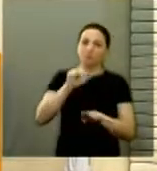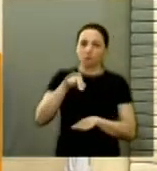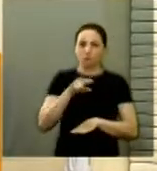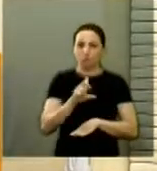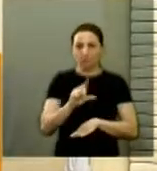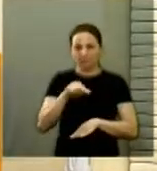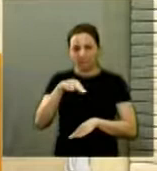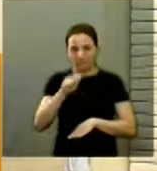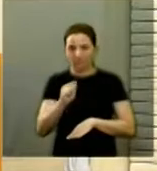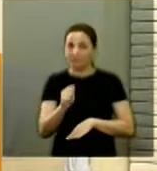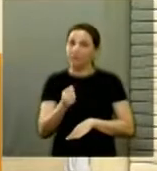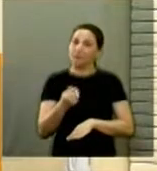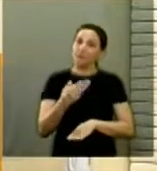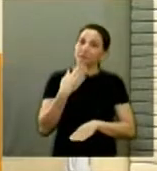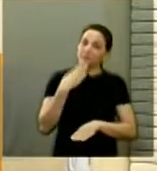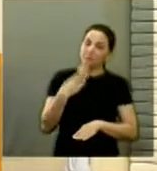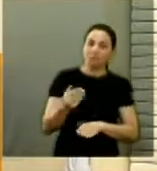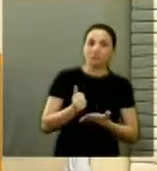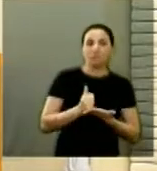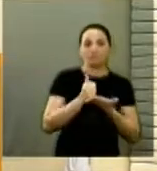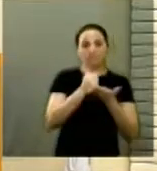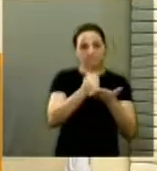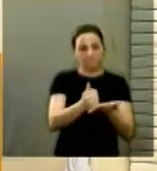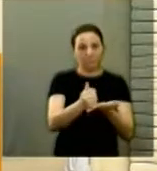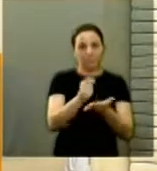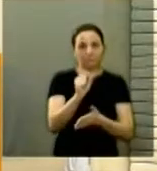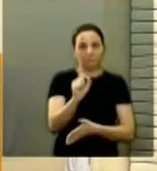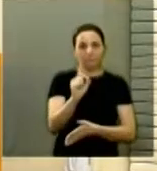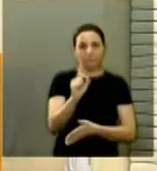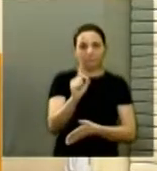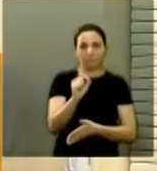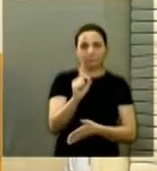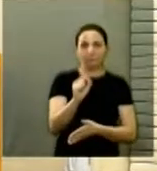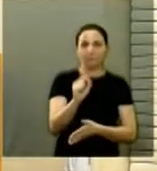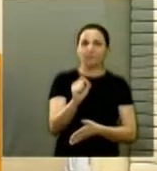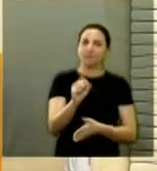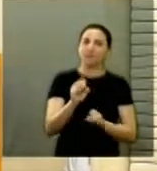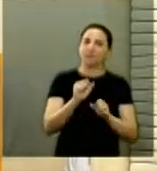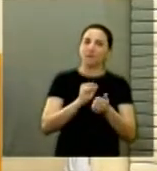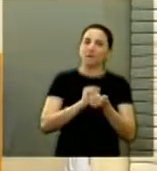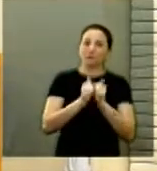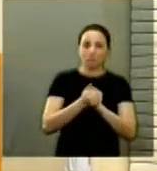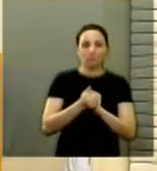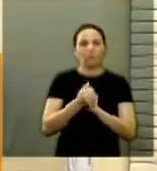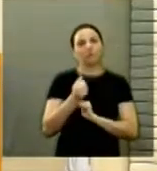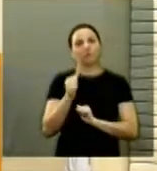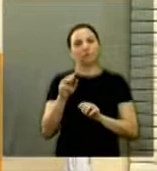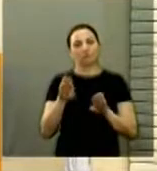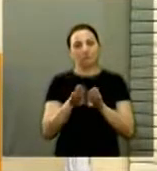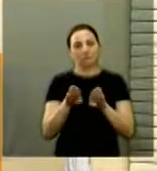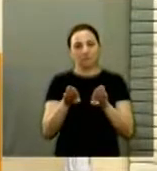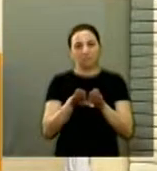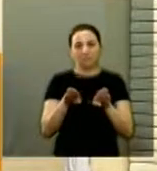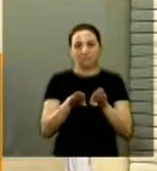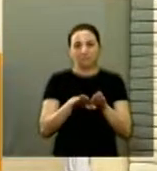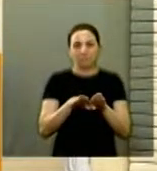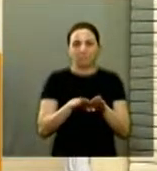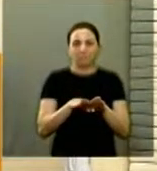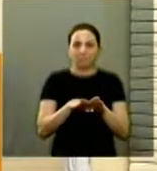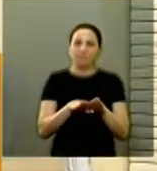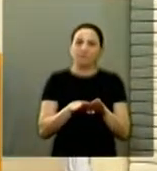me reivindicando um apoio, tanto na área do esporte como o pessoal do